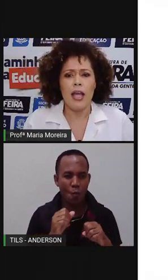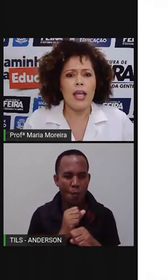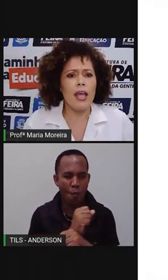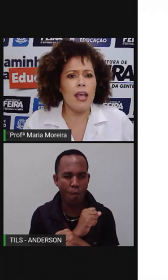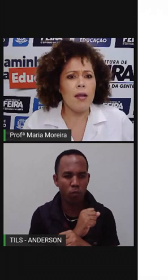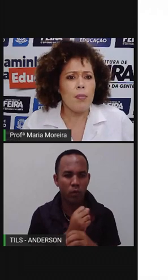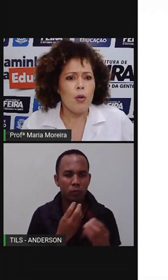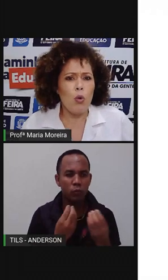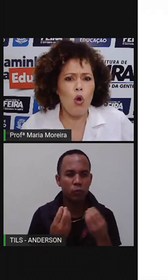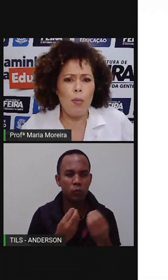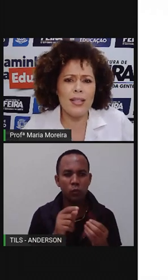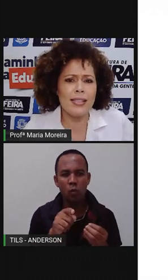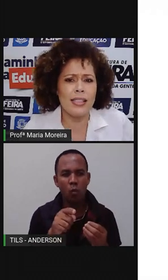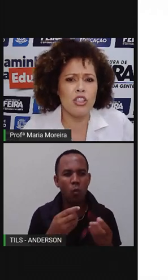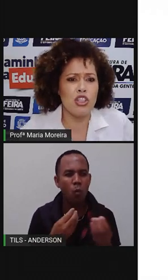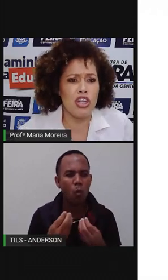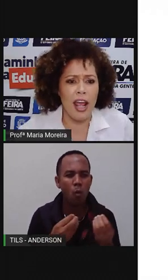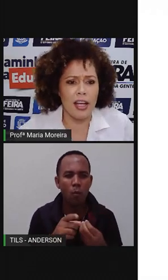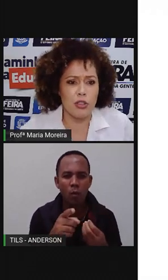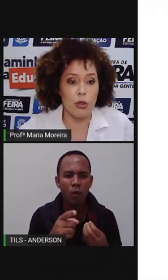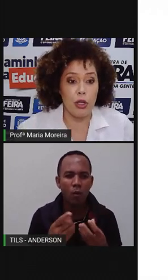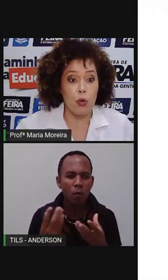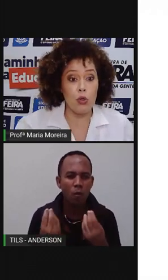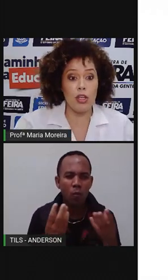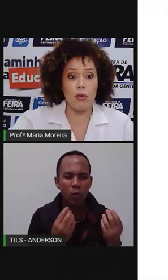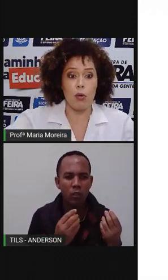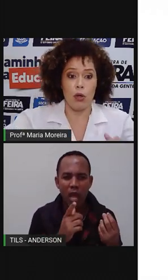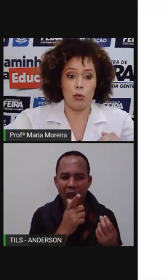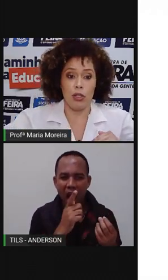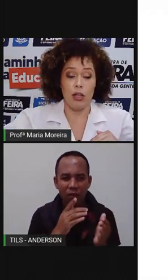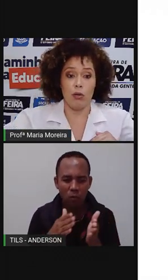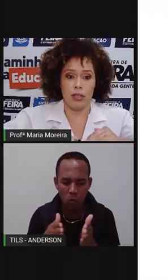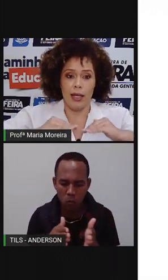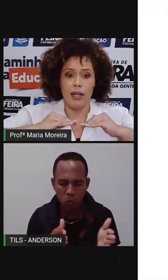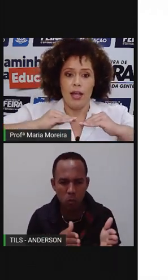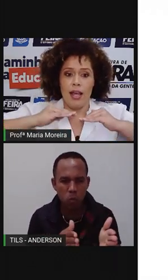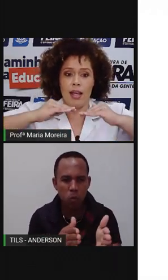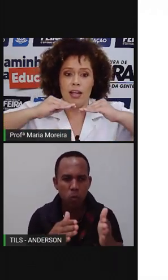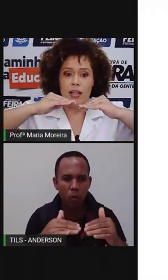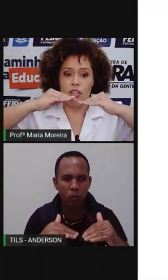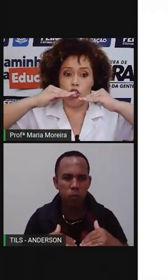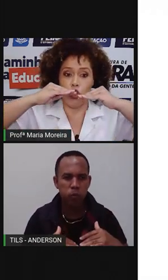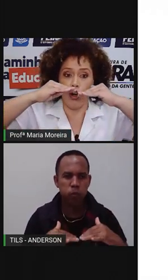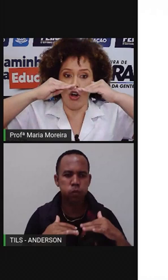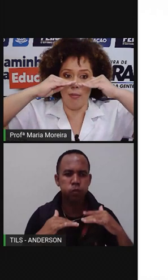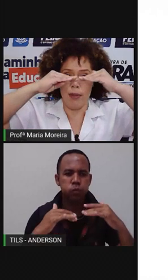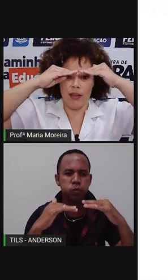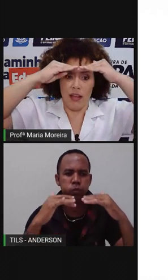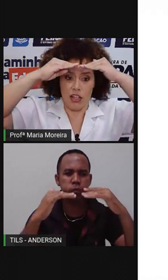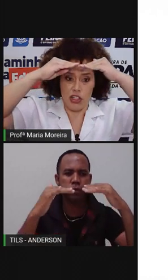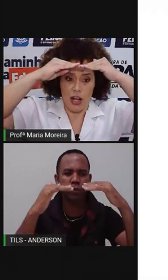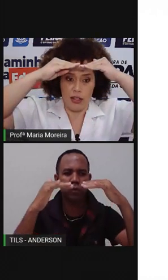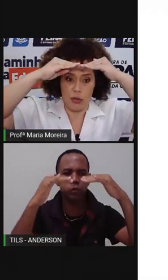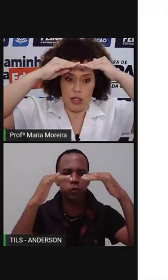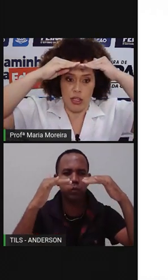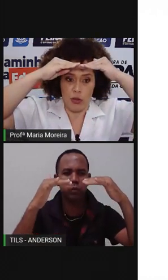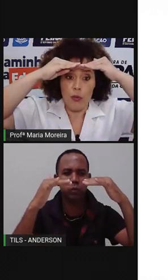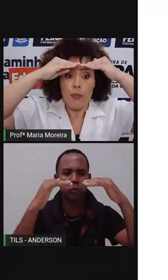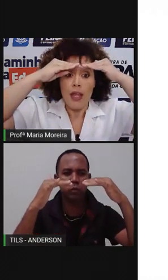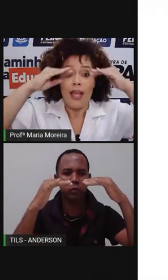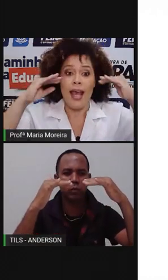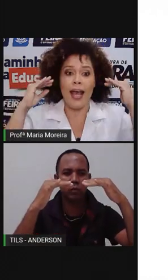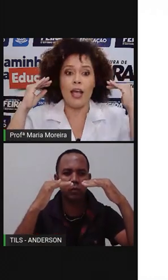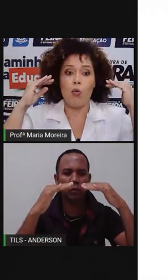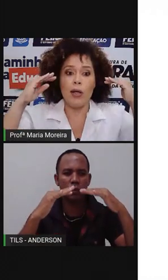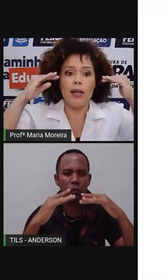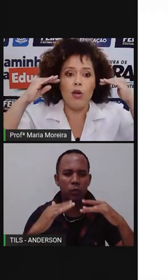tá? E, como assim, cheias do rio? O rio Nilo, né? Ele sobe, tem a cheia do rio,